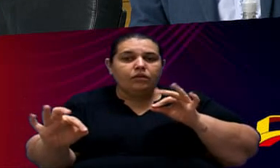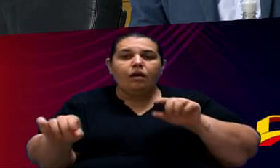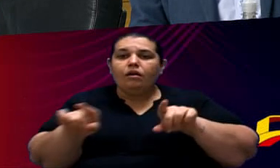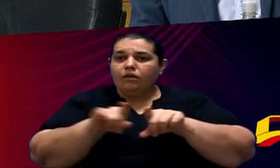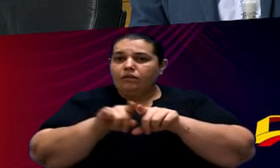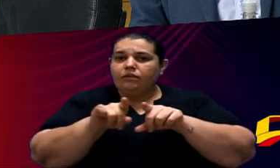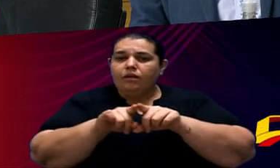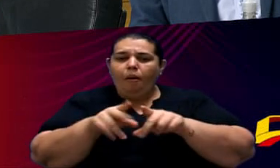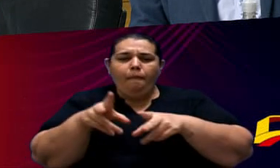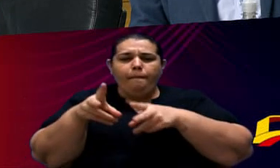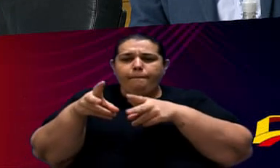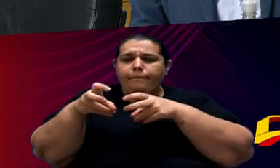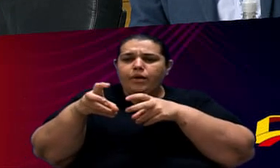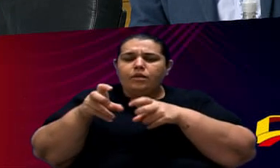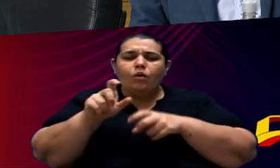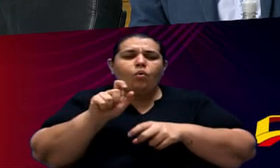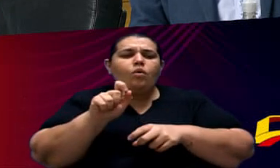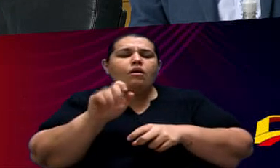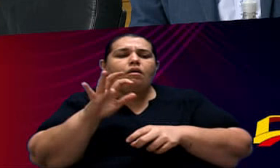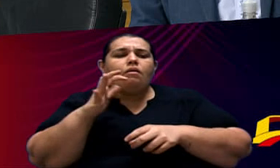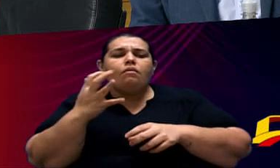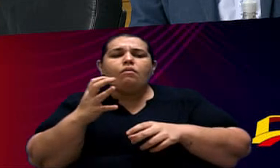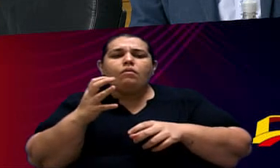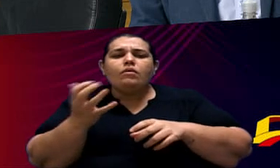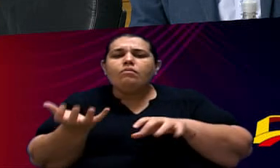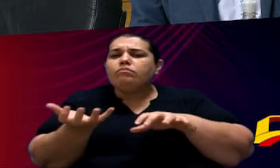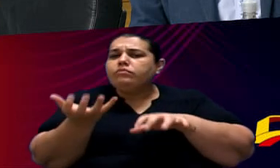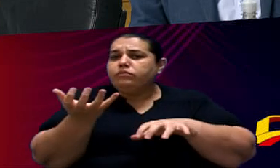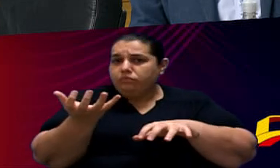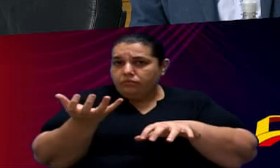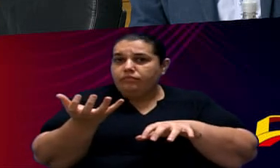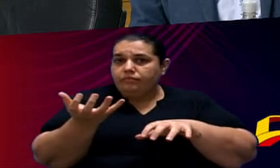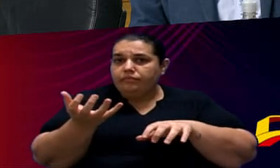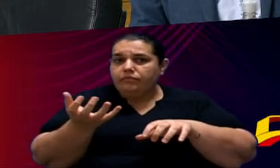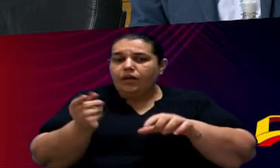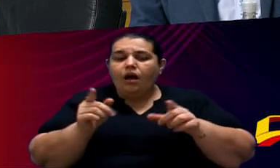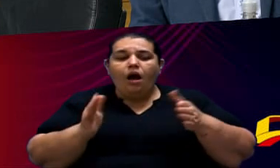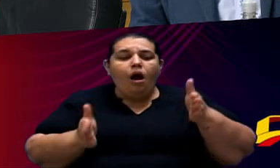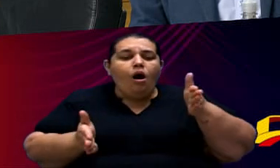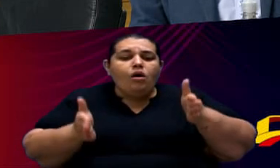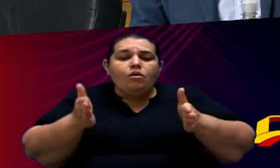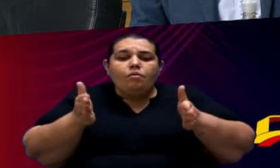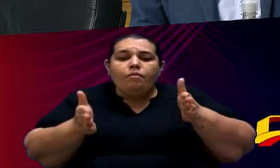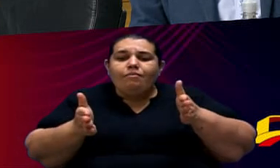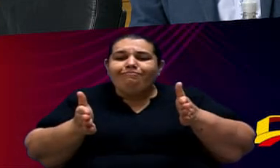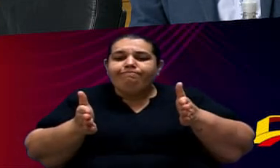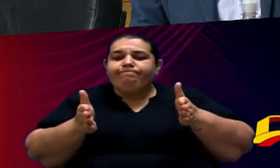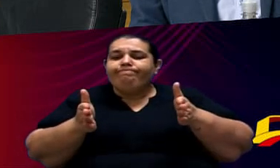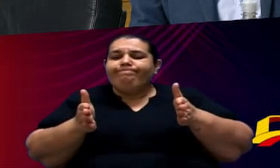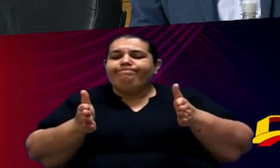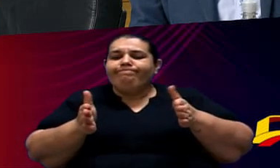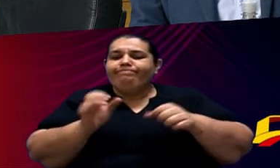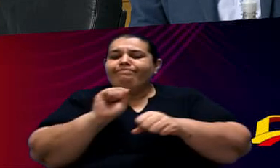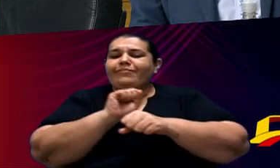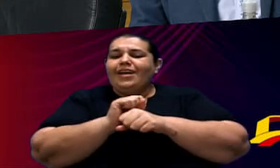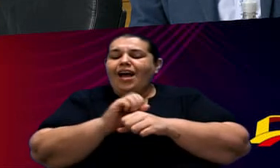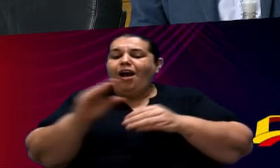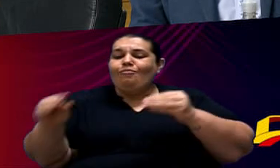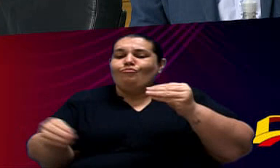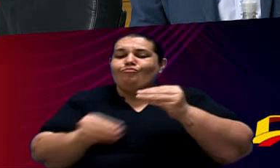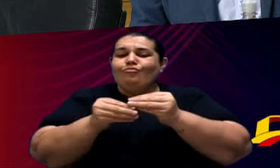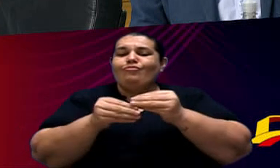pegadinhas Acontecem No Congresso No Nacional E naquele Período Que você Menos Espera Aprovou